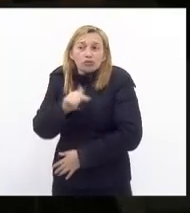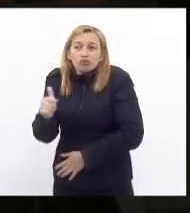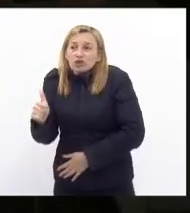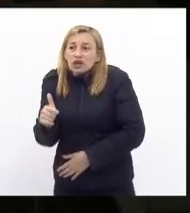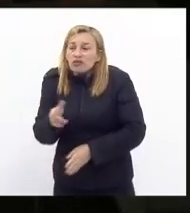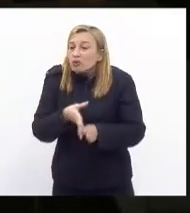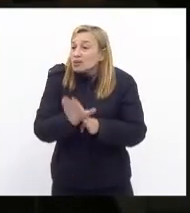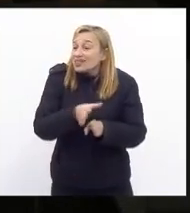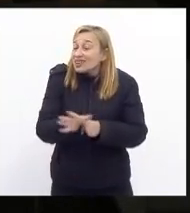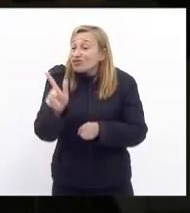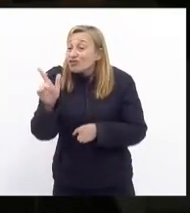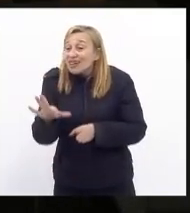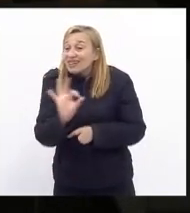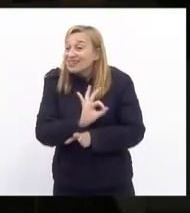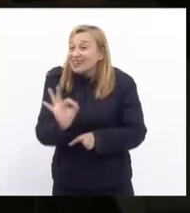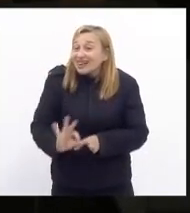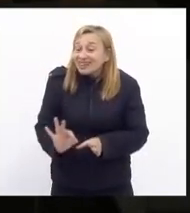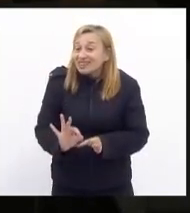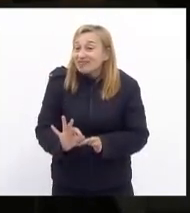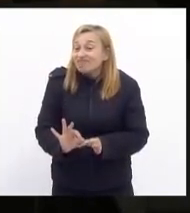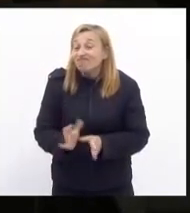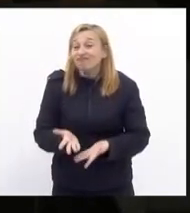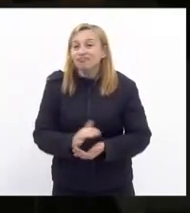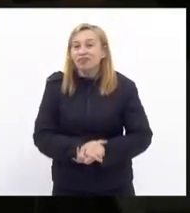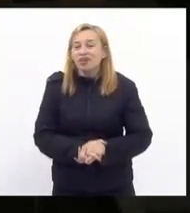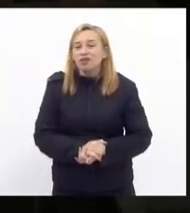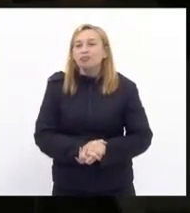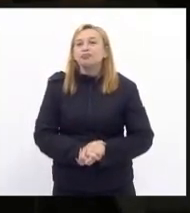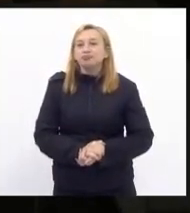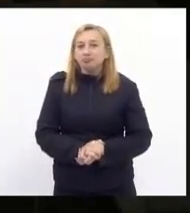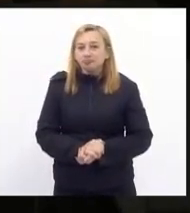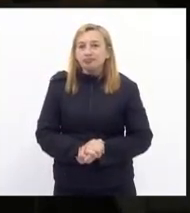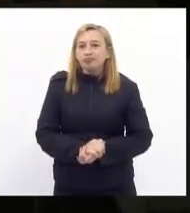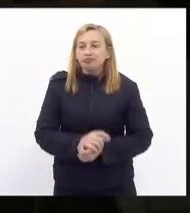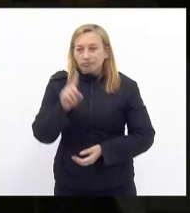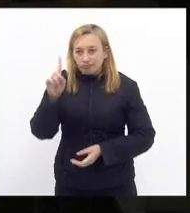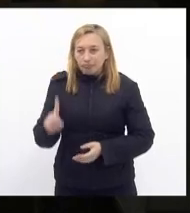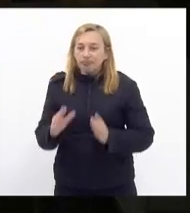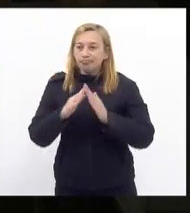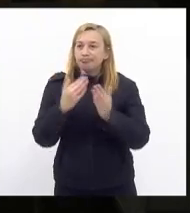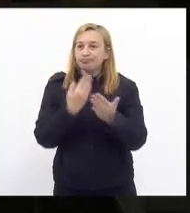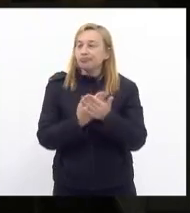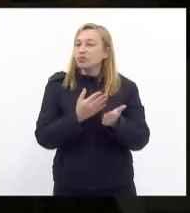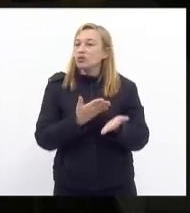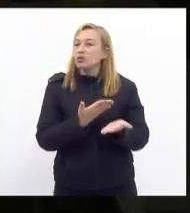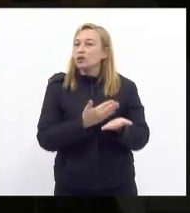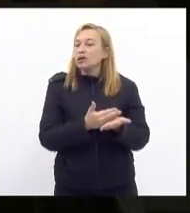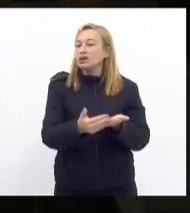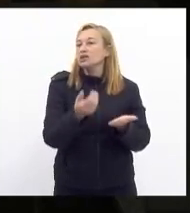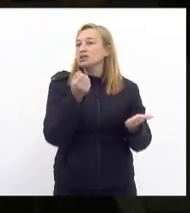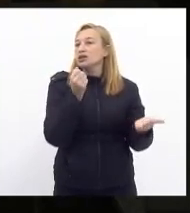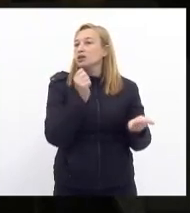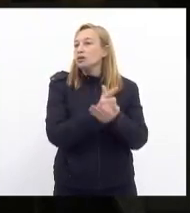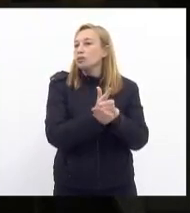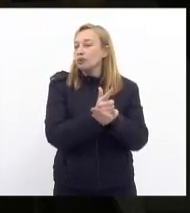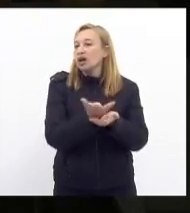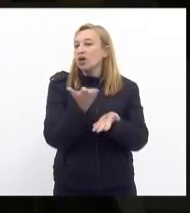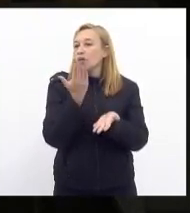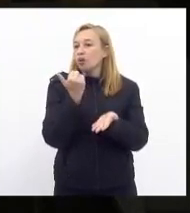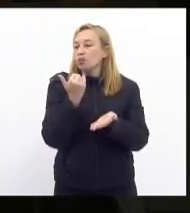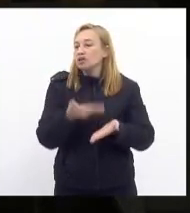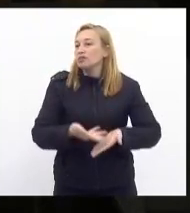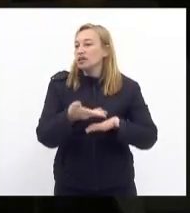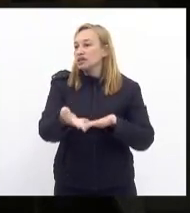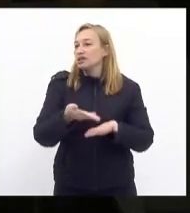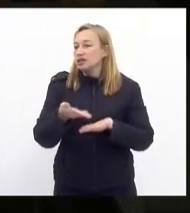diferente até então não tinha havido orientação diferente até então para que as direções das escolas começassem a comprar os gêneros e os insumos para servir